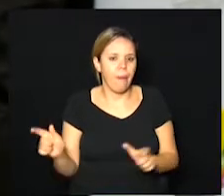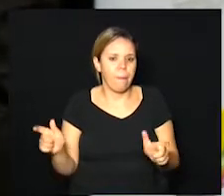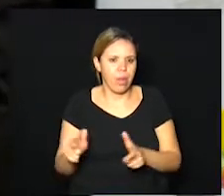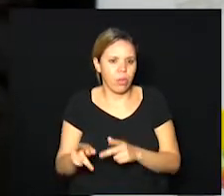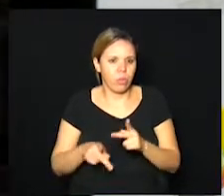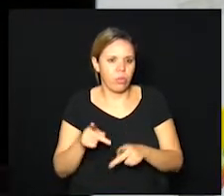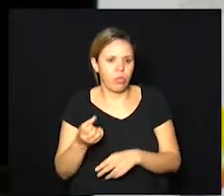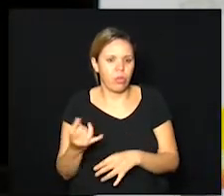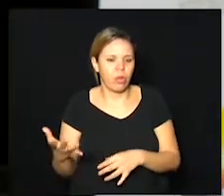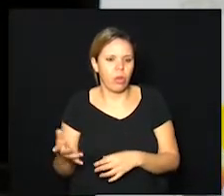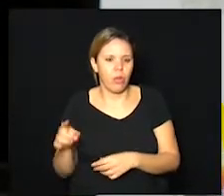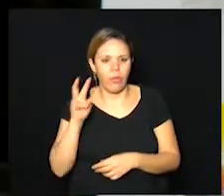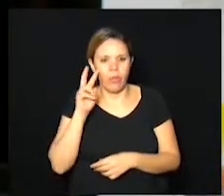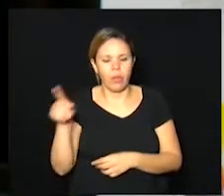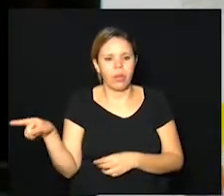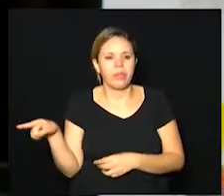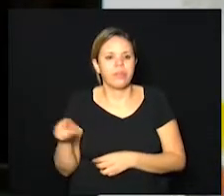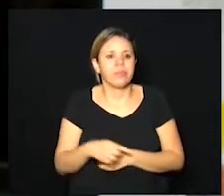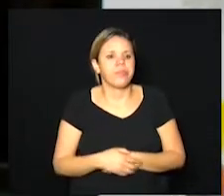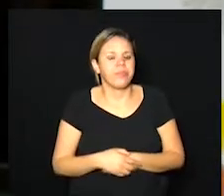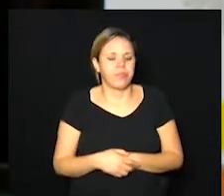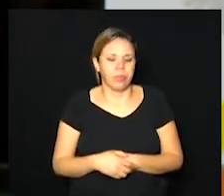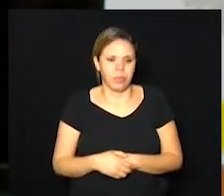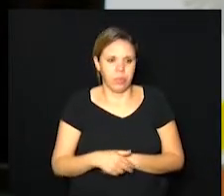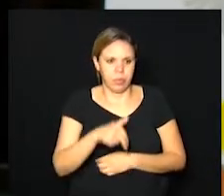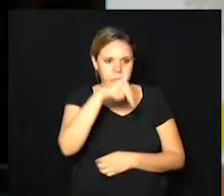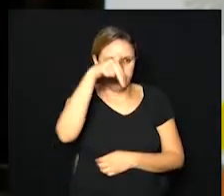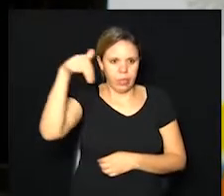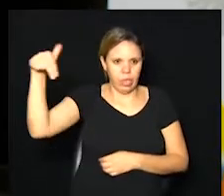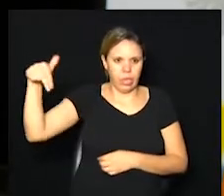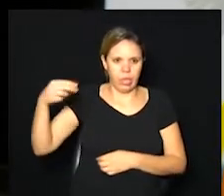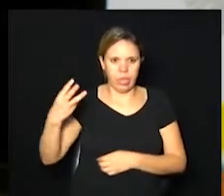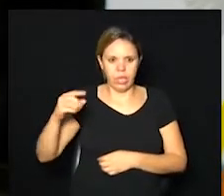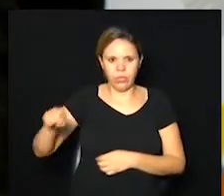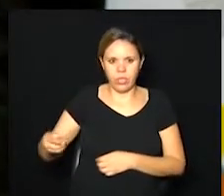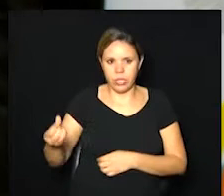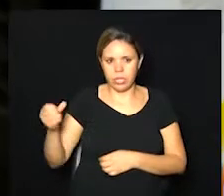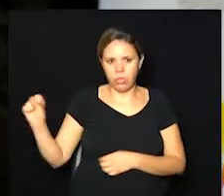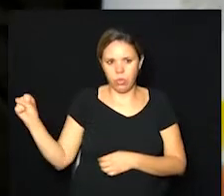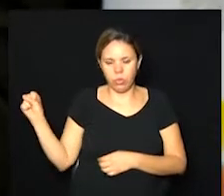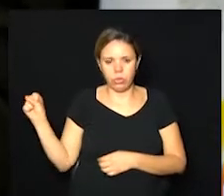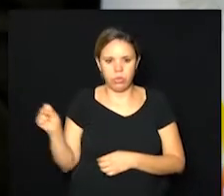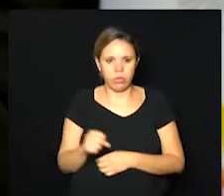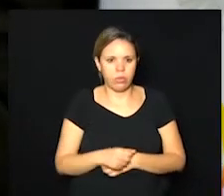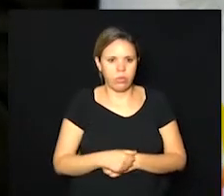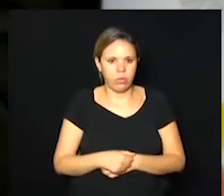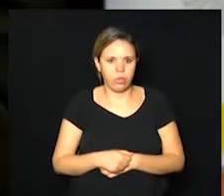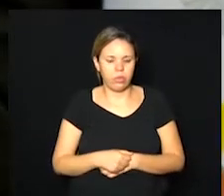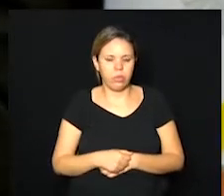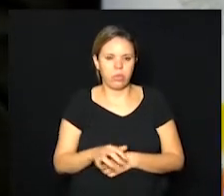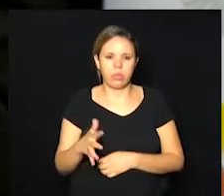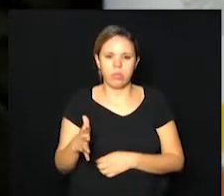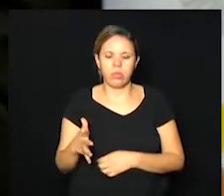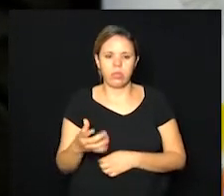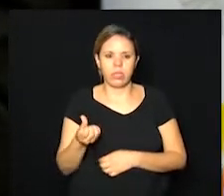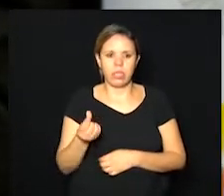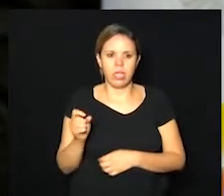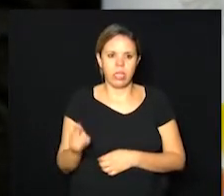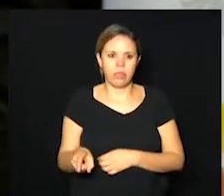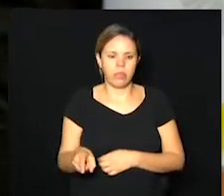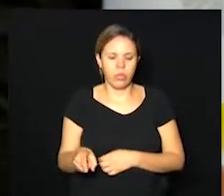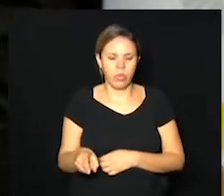vocês vão ver que aqui olha na noroeste 3,68 na noroeste deu 6